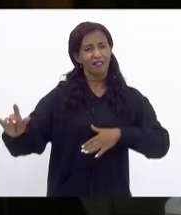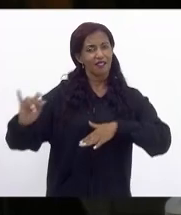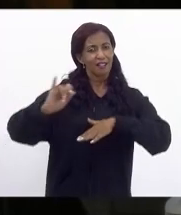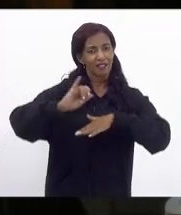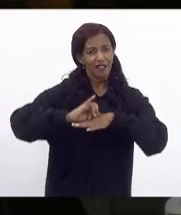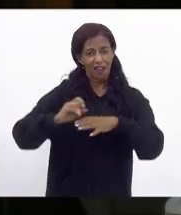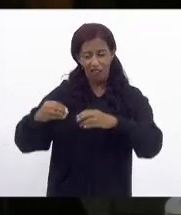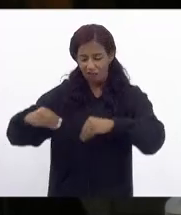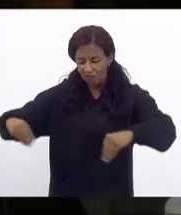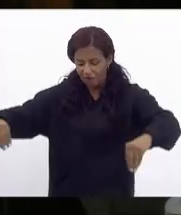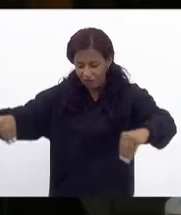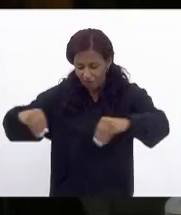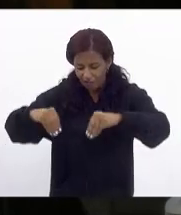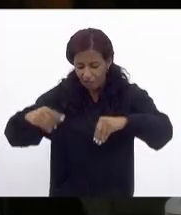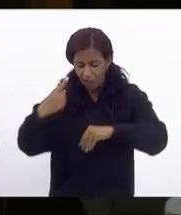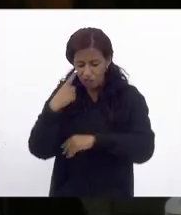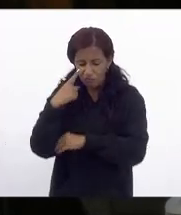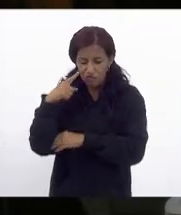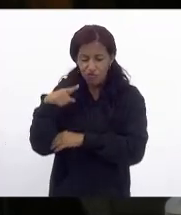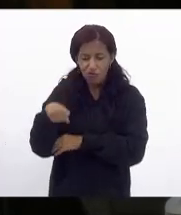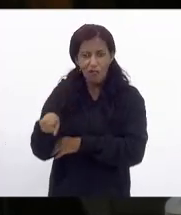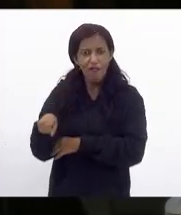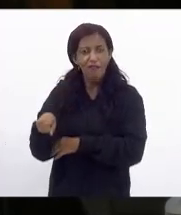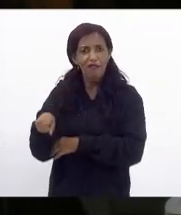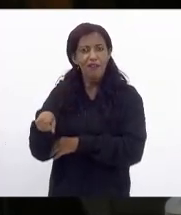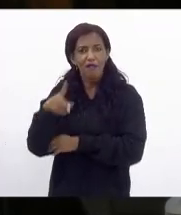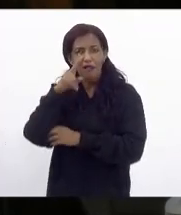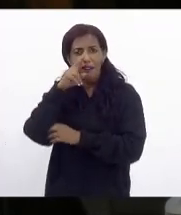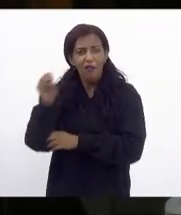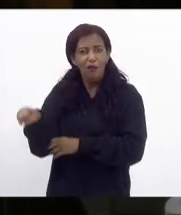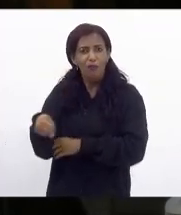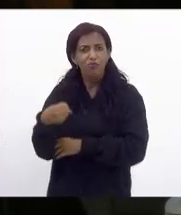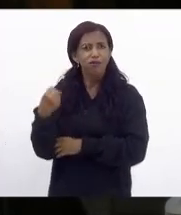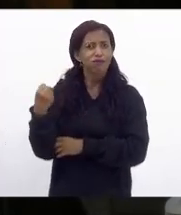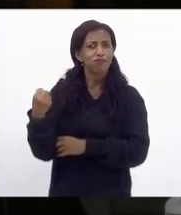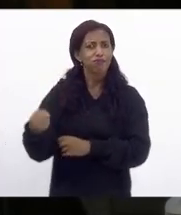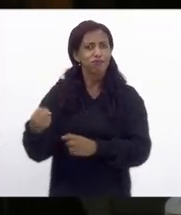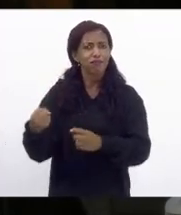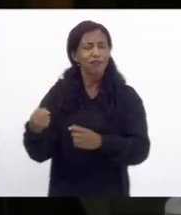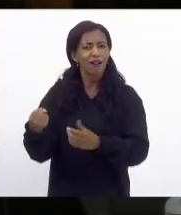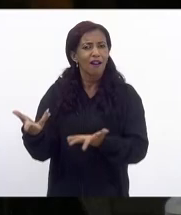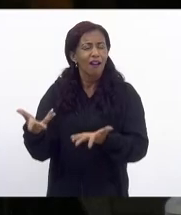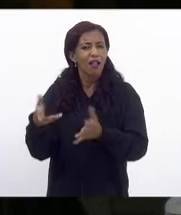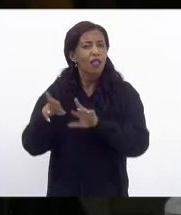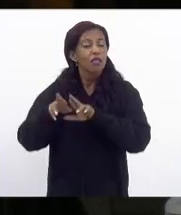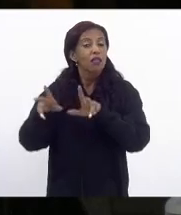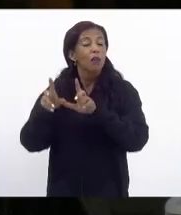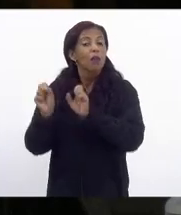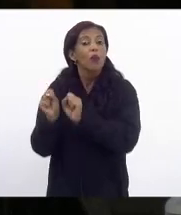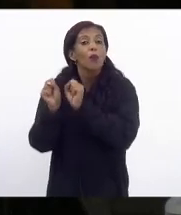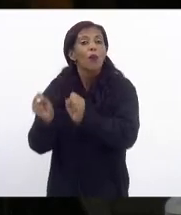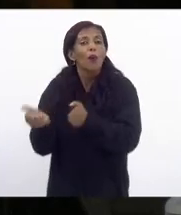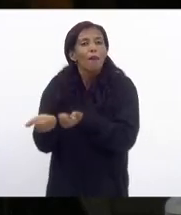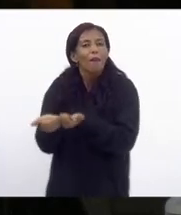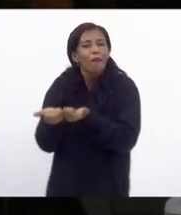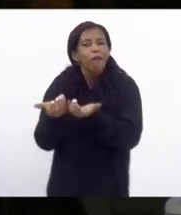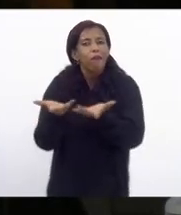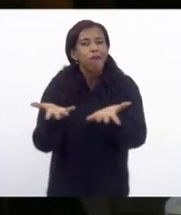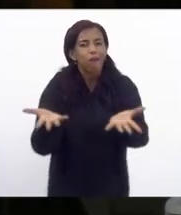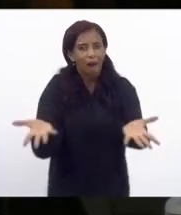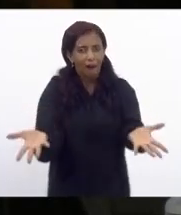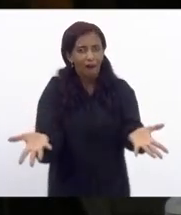só é visto pelo seu potencial edilício não pelo que ele pode ofertar